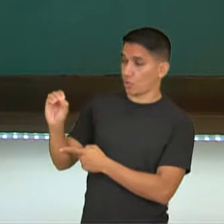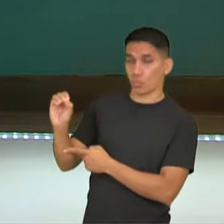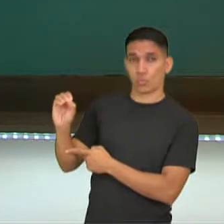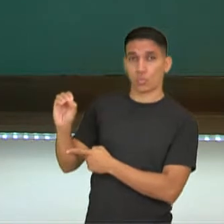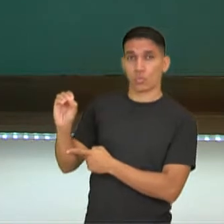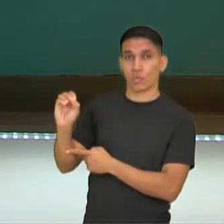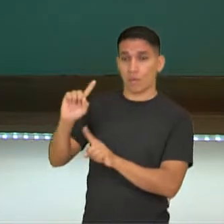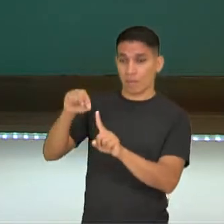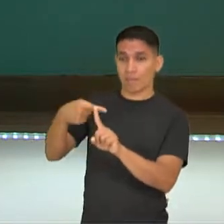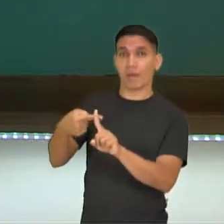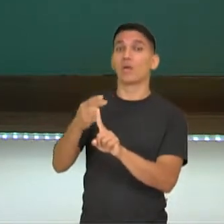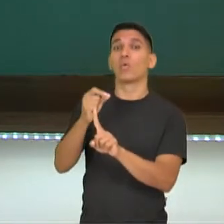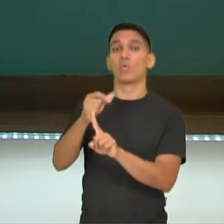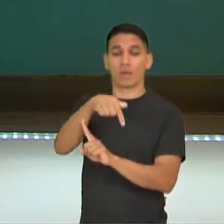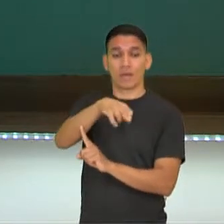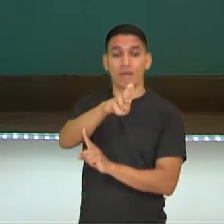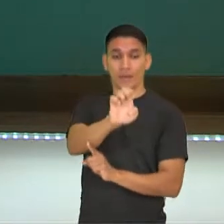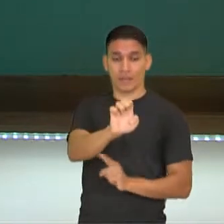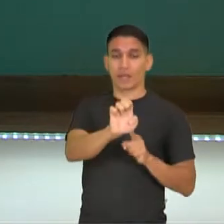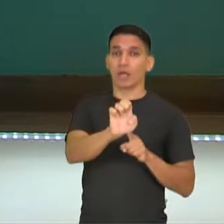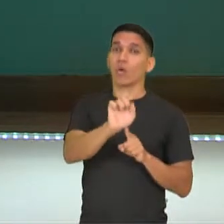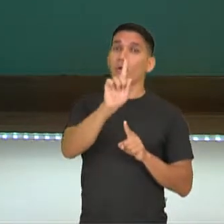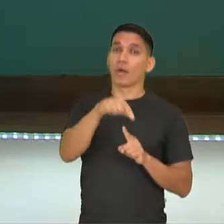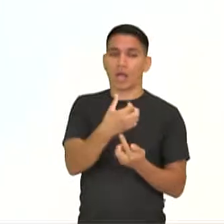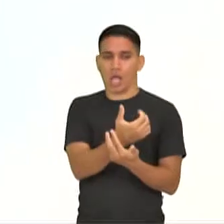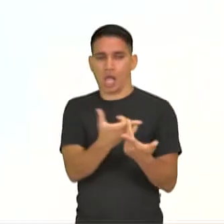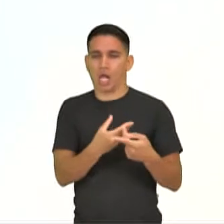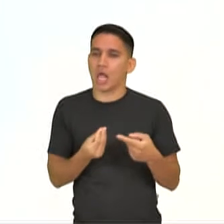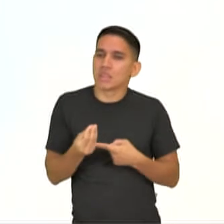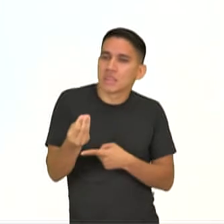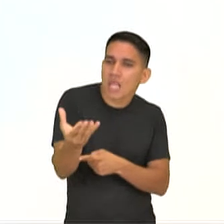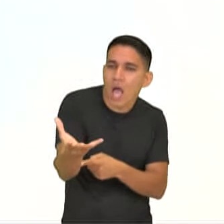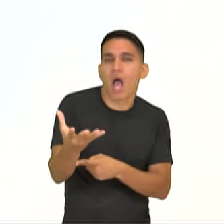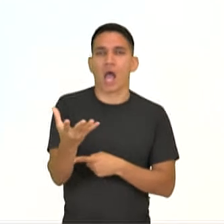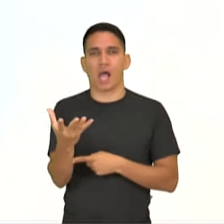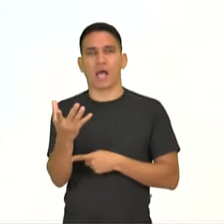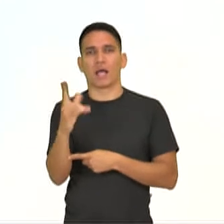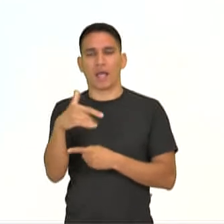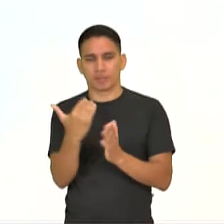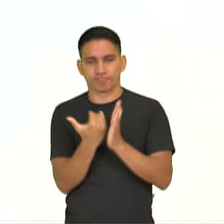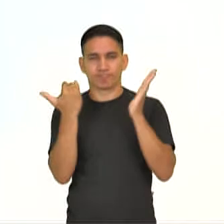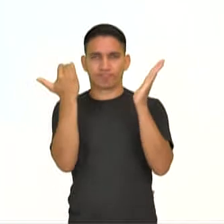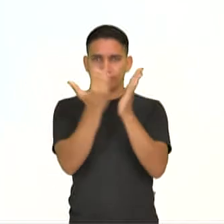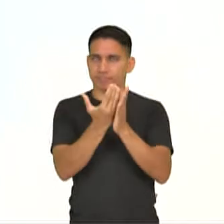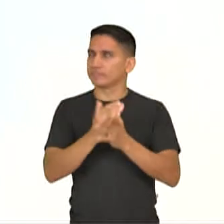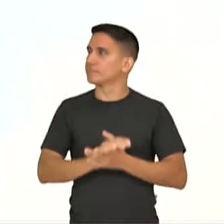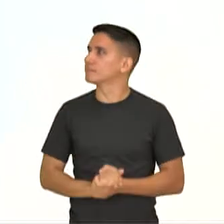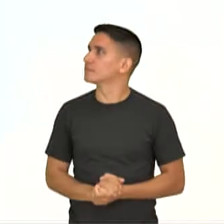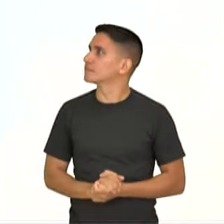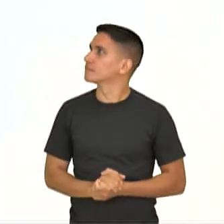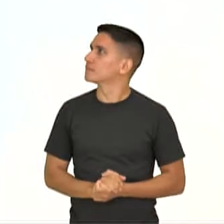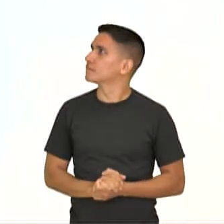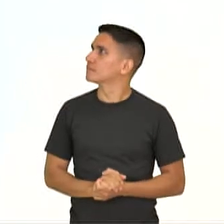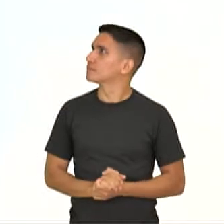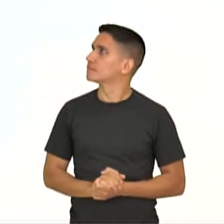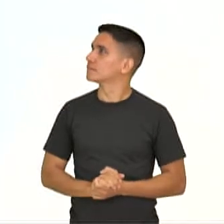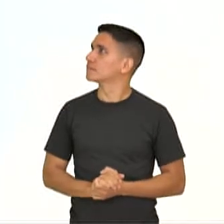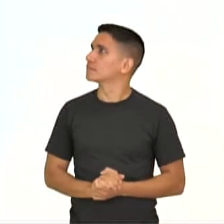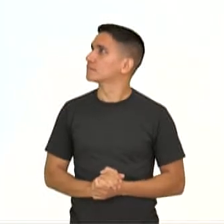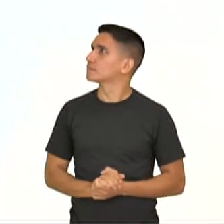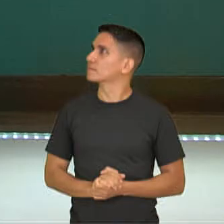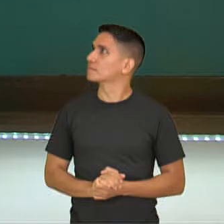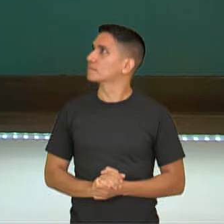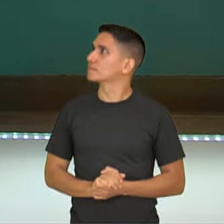mais o que. Algo para donar, para sustantivar e hacer referência a situações ou coisas